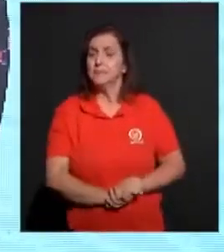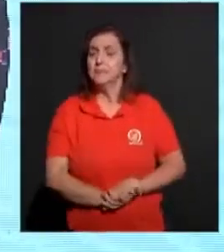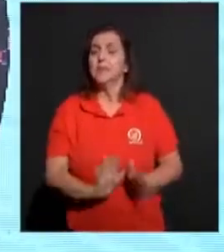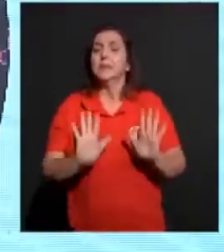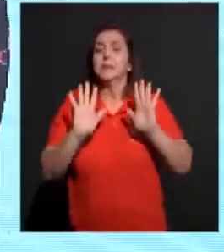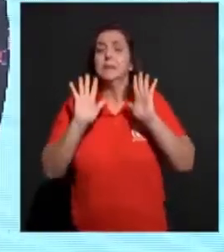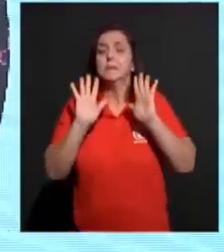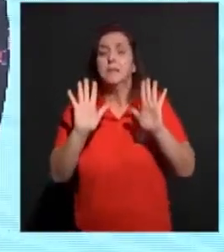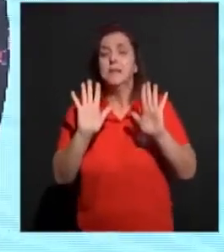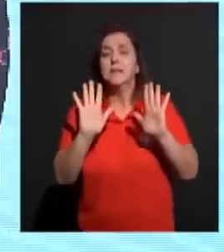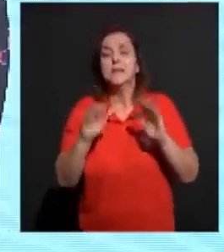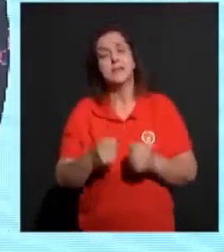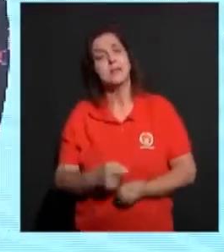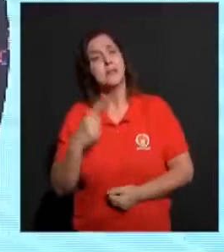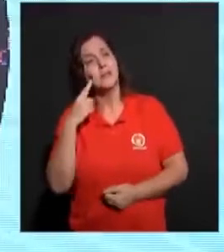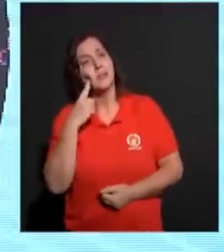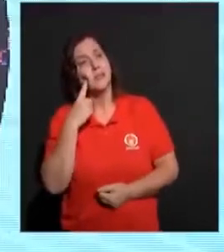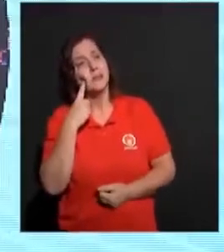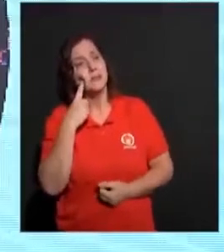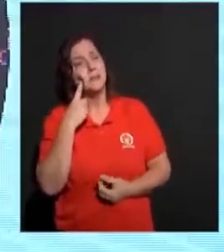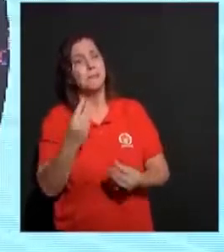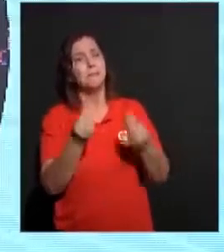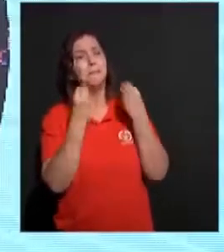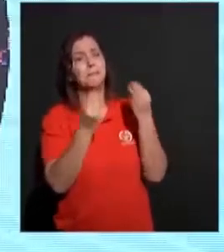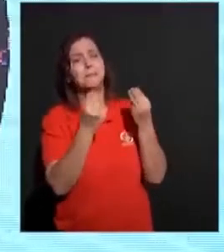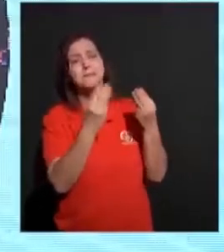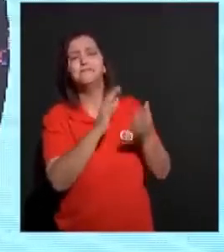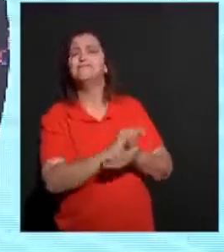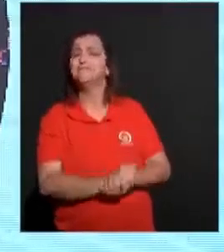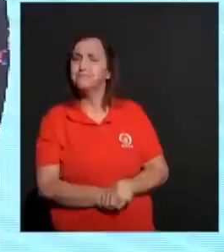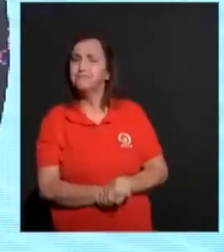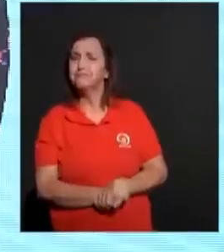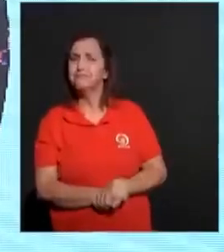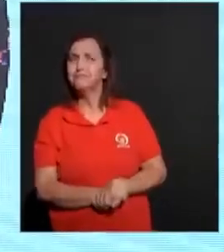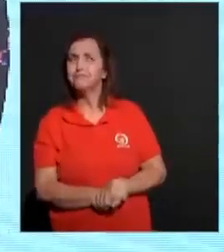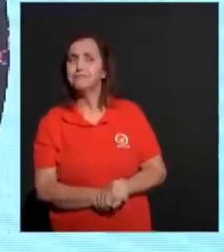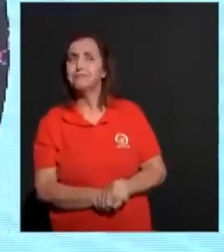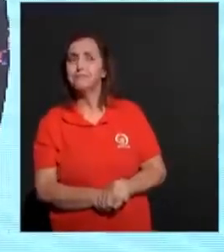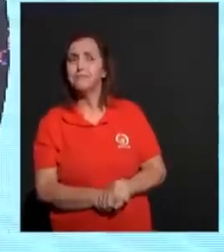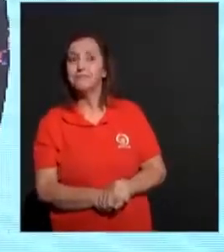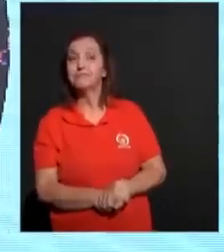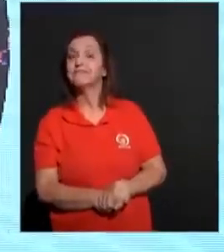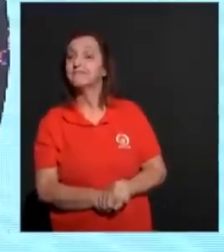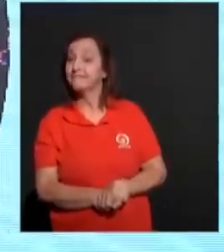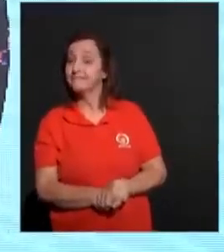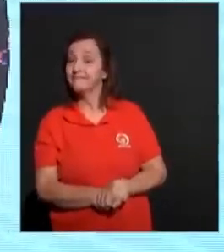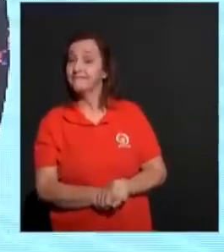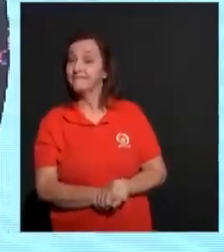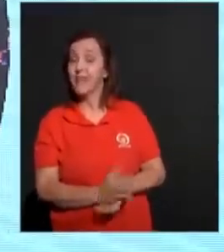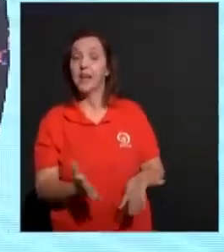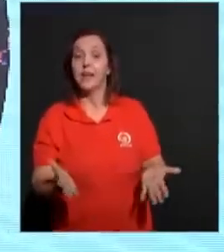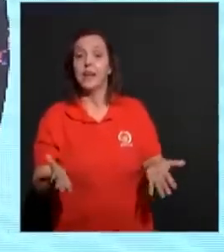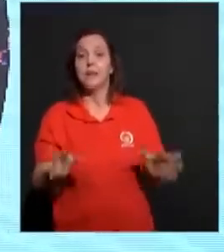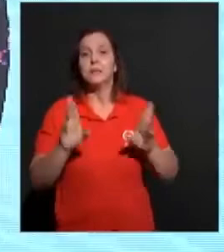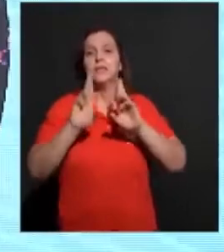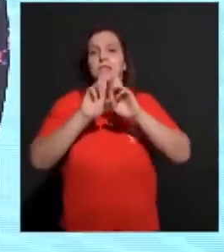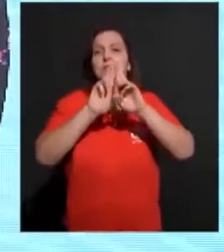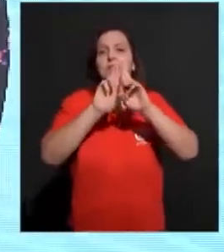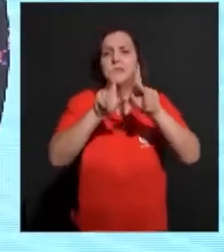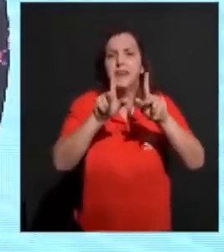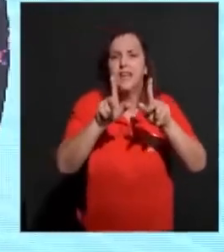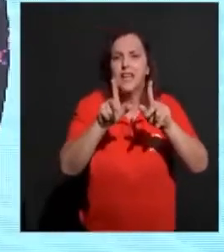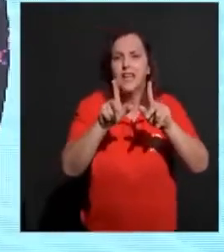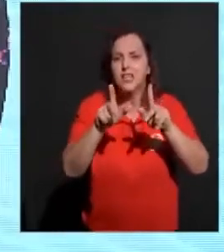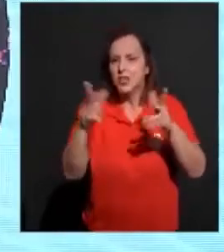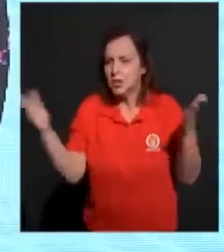nós precisamos fazer é o porquê disso. A motivação disso tudo. E eu quero dizer que não está muito diferente dos nossos